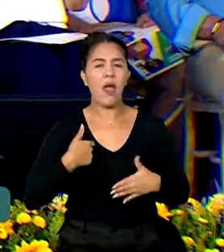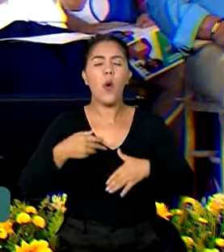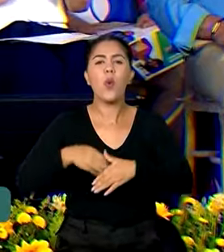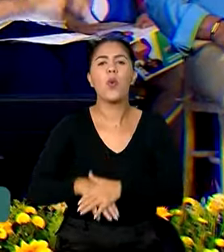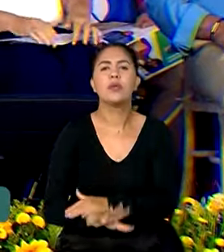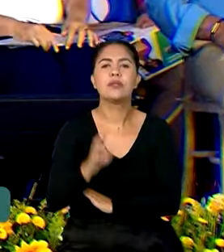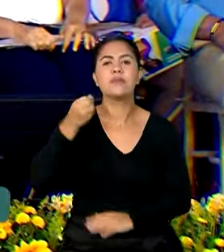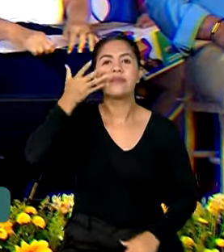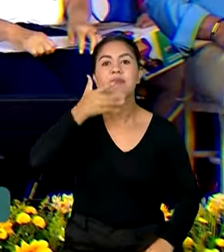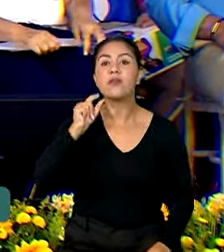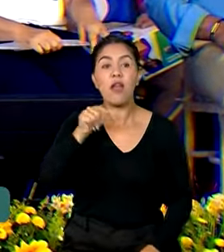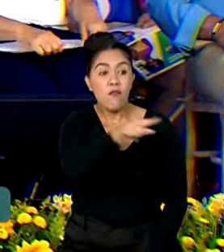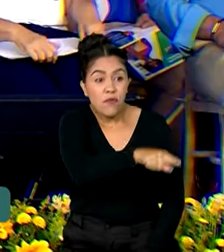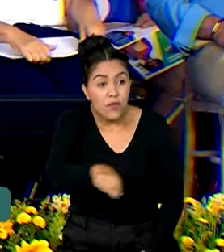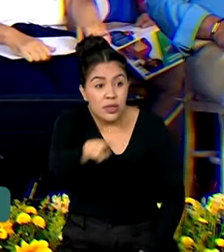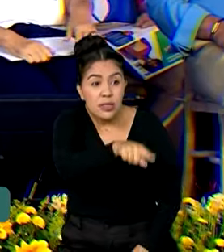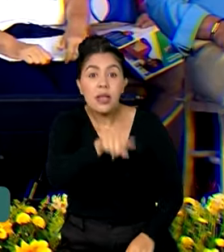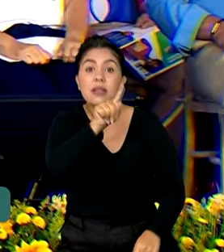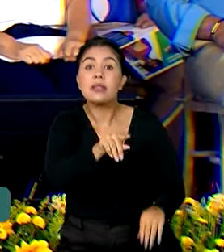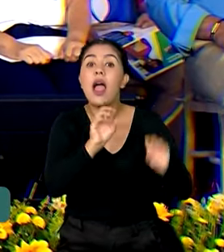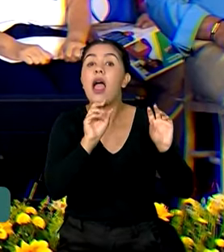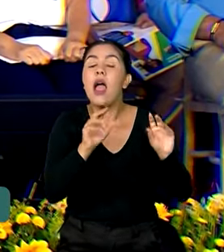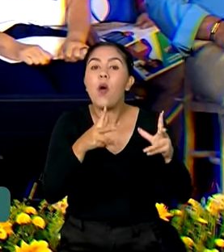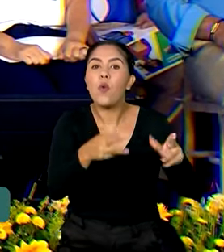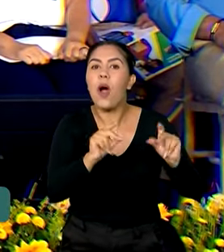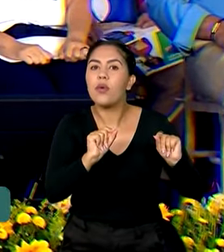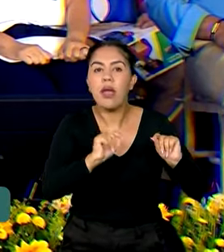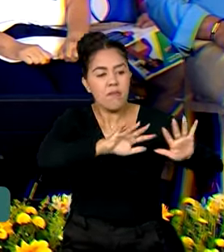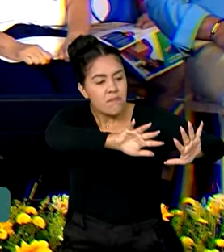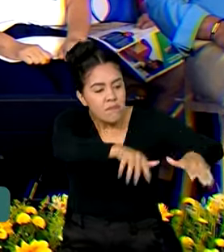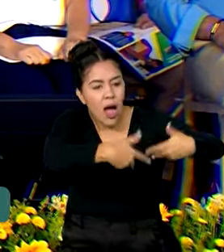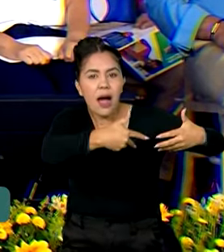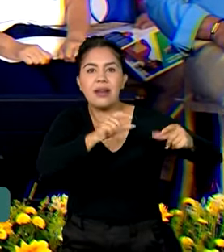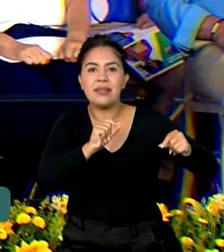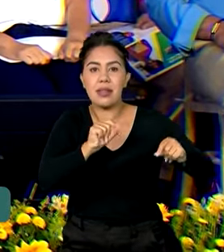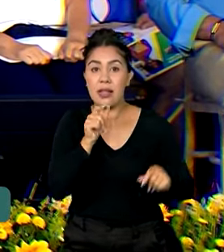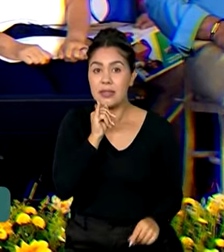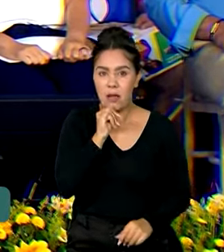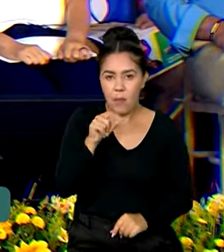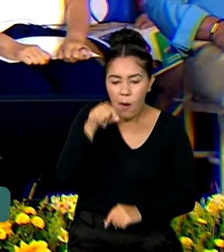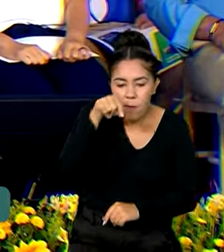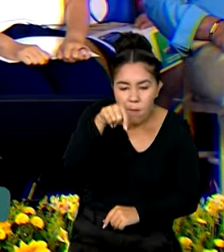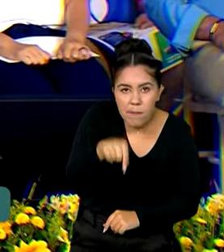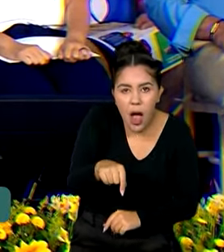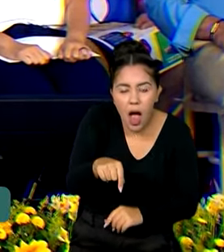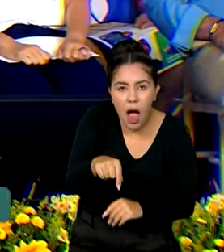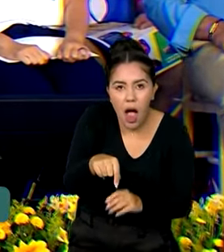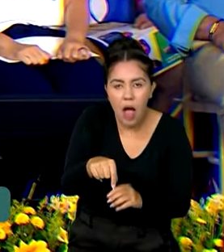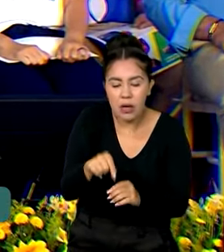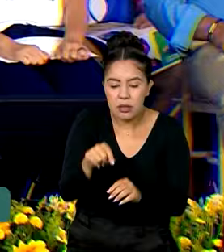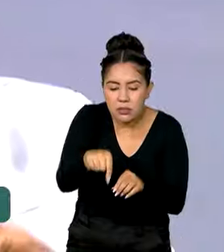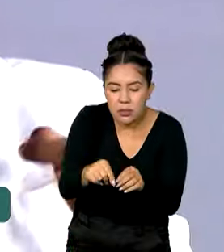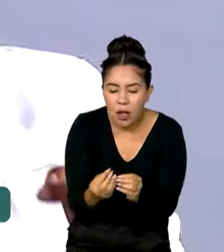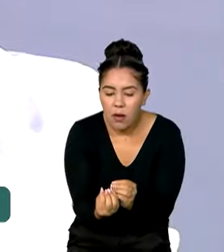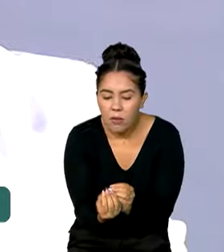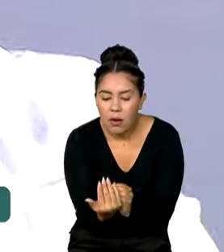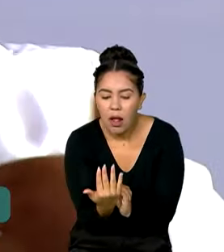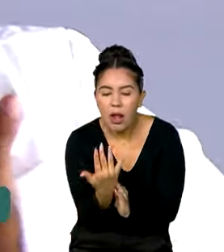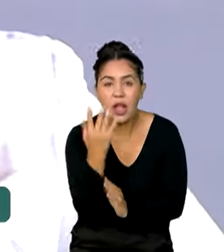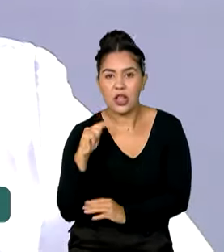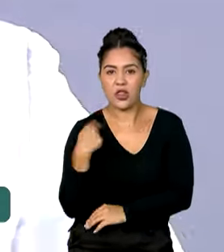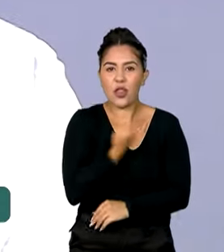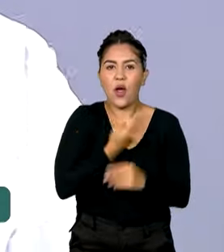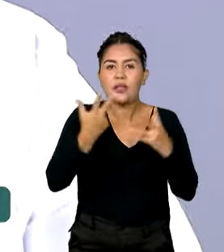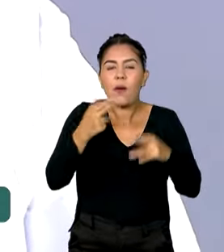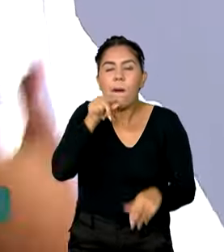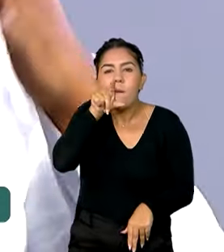semeadores em um time inteiro. Vocês plantam a semente, vocês jogam a semente e nós somos os passarinhos que